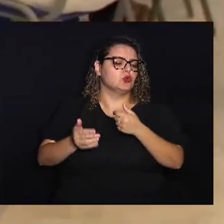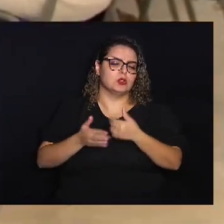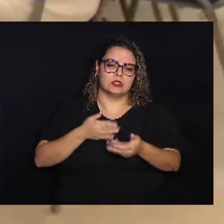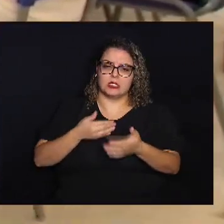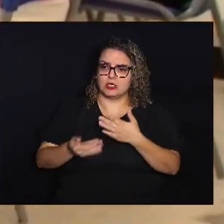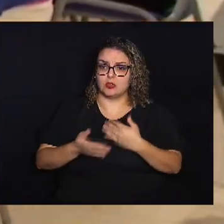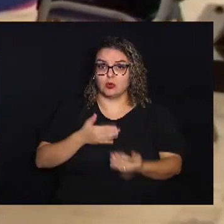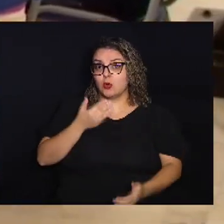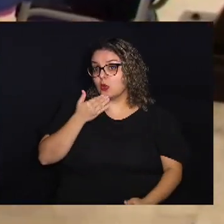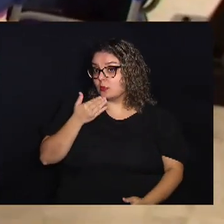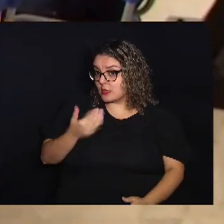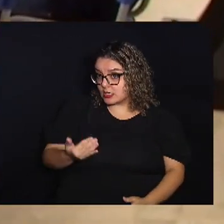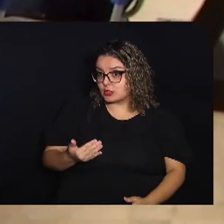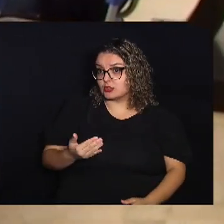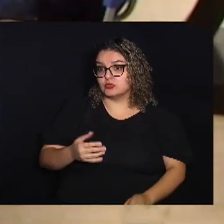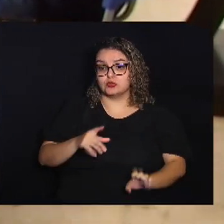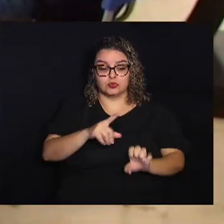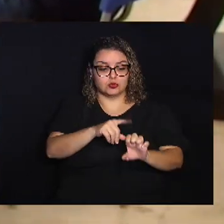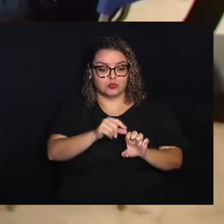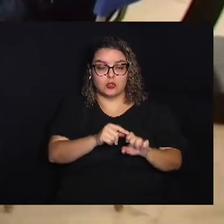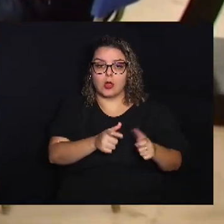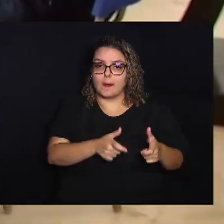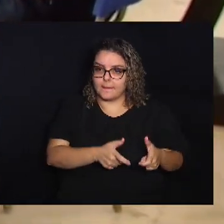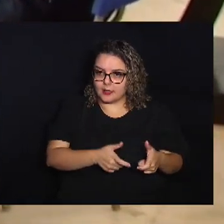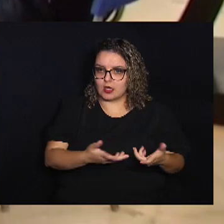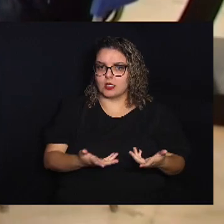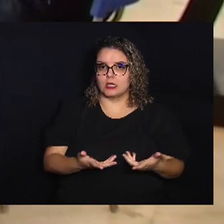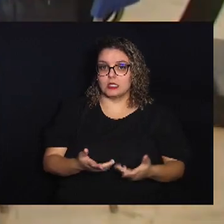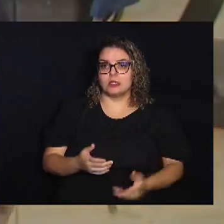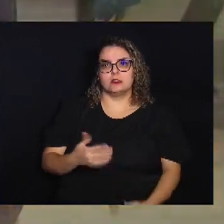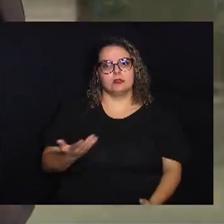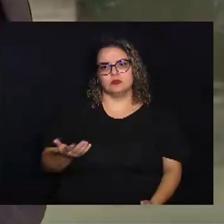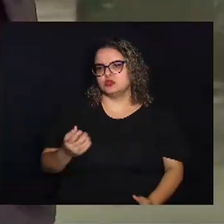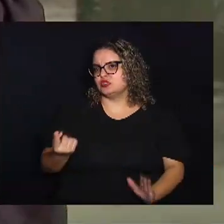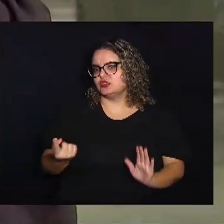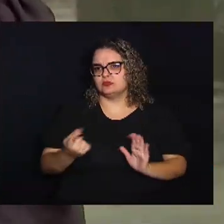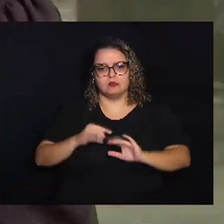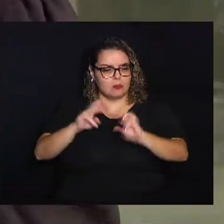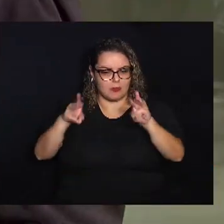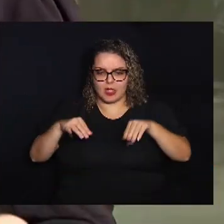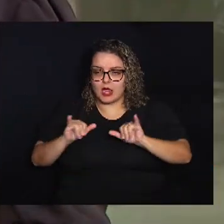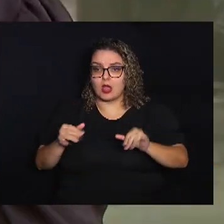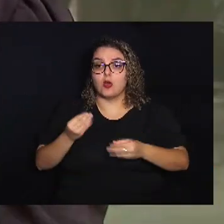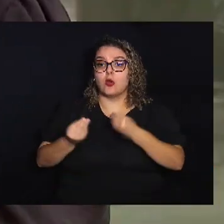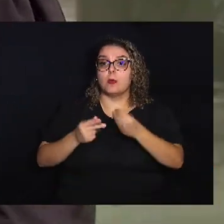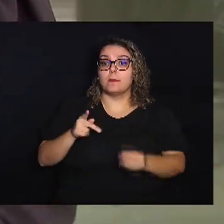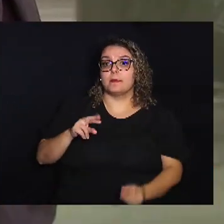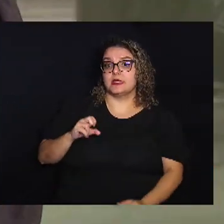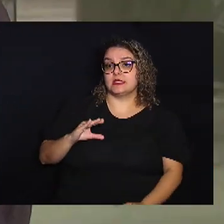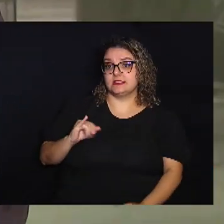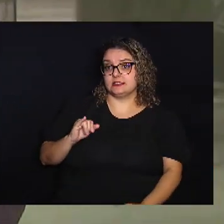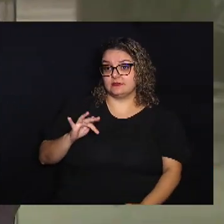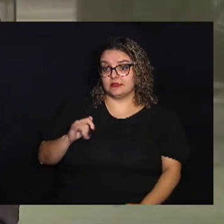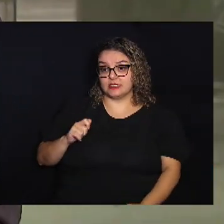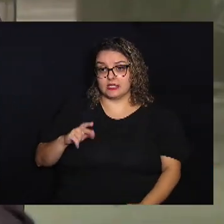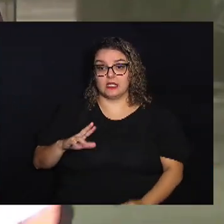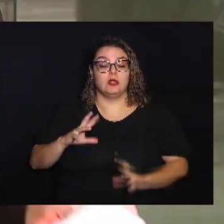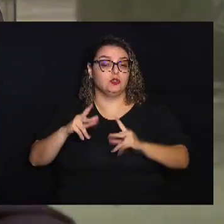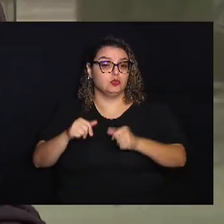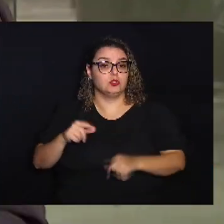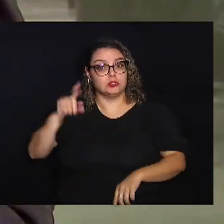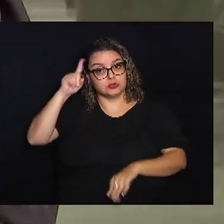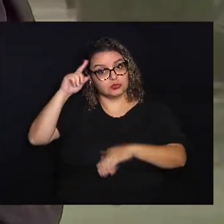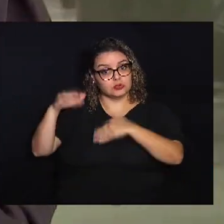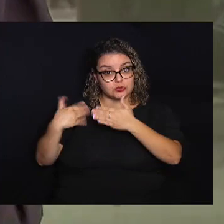demanda do micro empreendedor então desde marketing, como precificar, todas as rotinas que